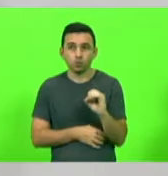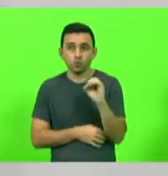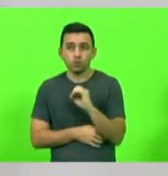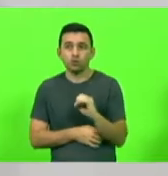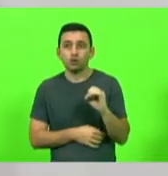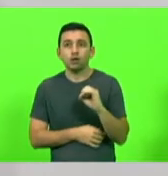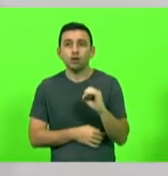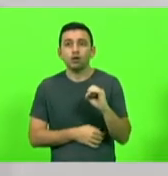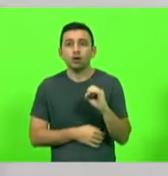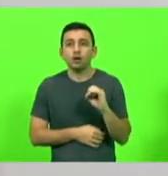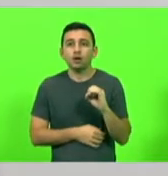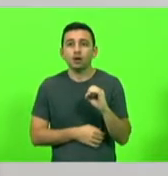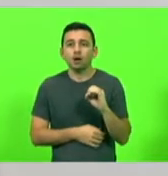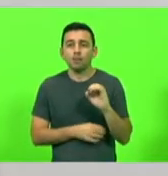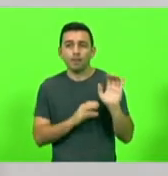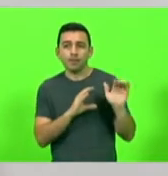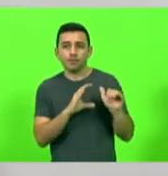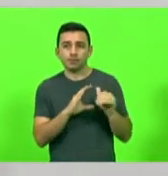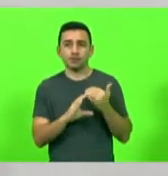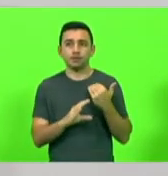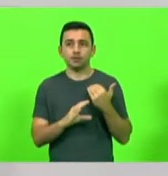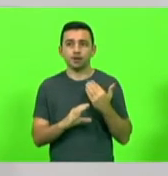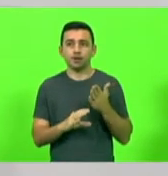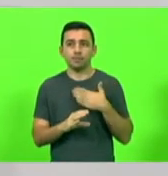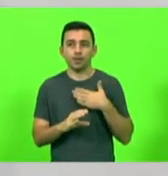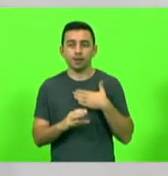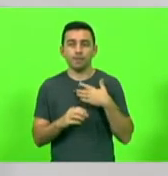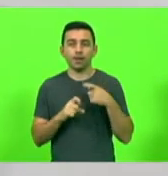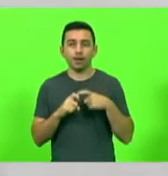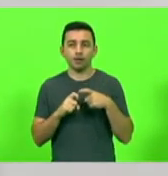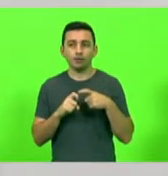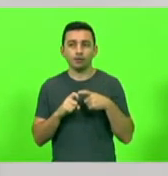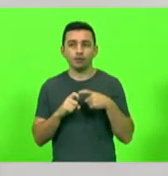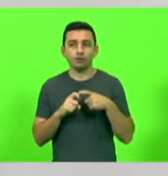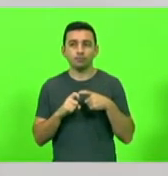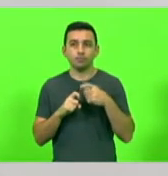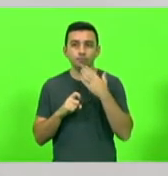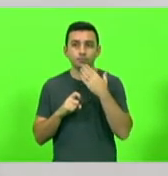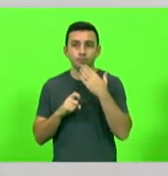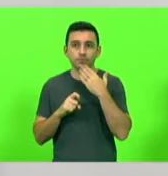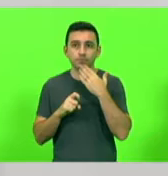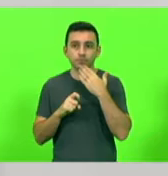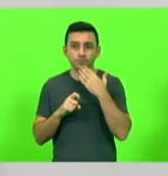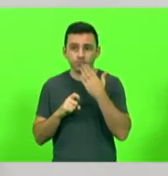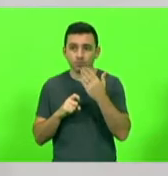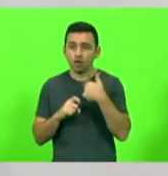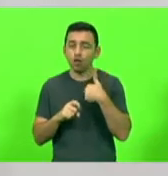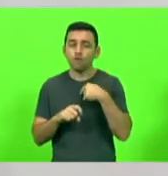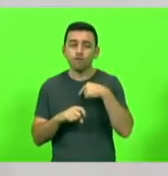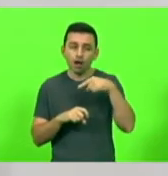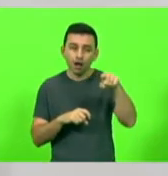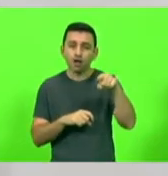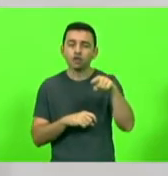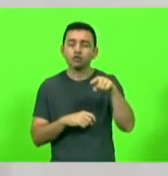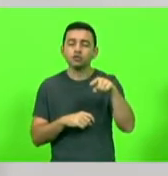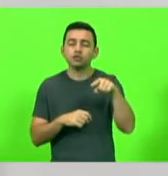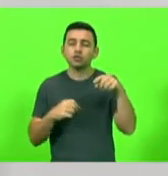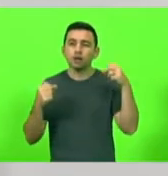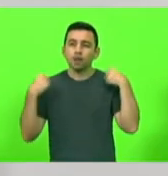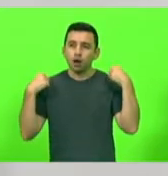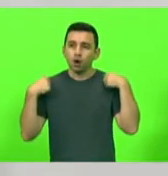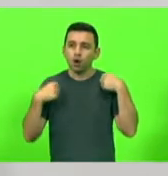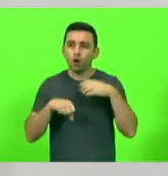recebi uma mensagem da minha médica pedindo quando eu estaria em Chapecó, porque precisava